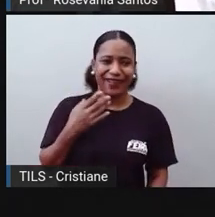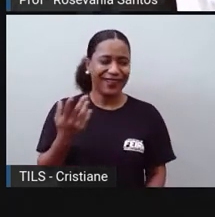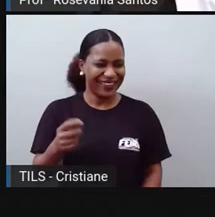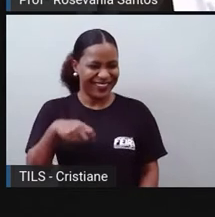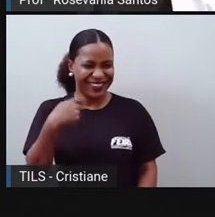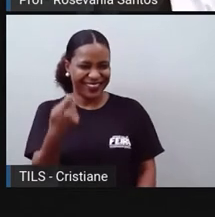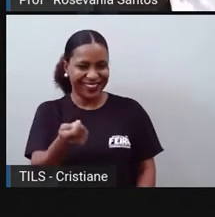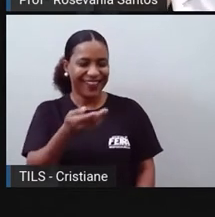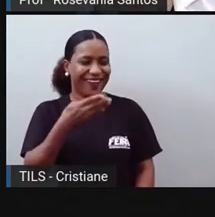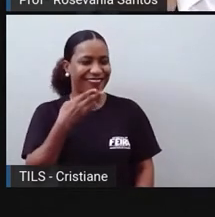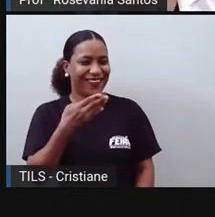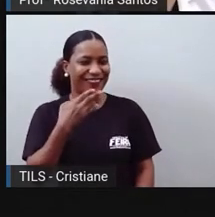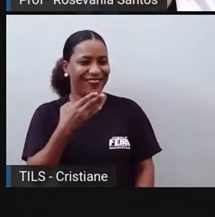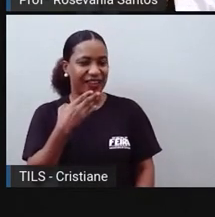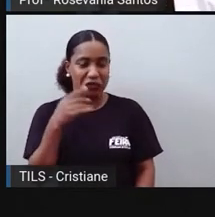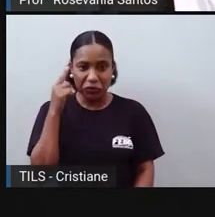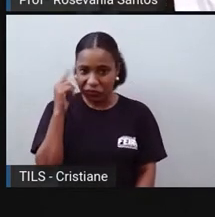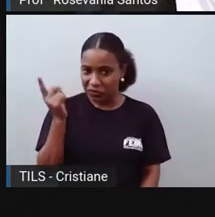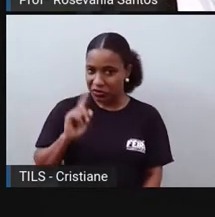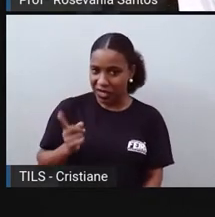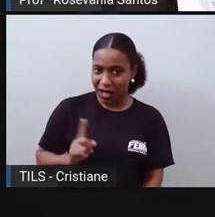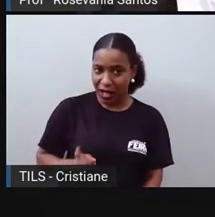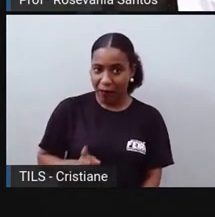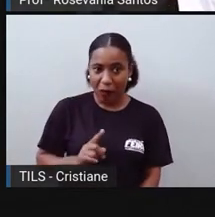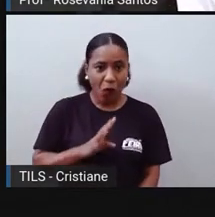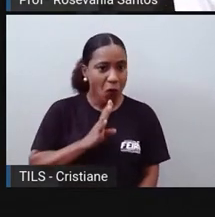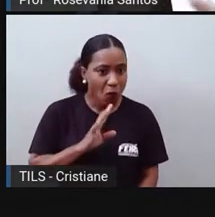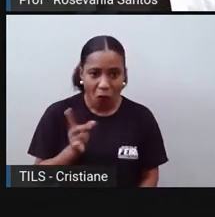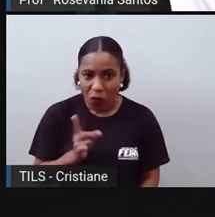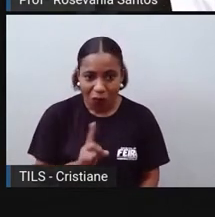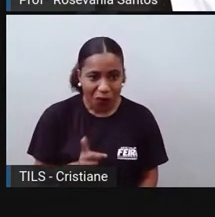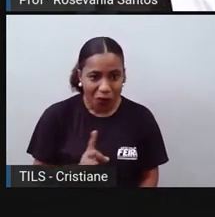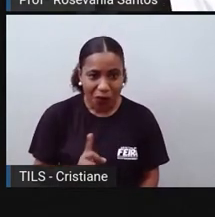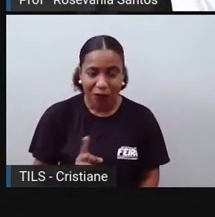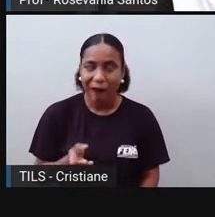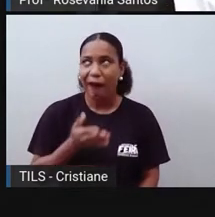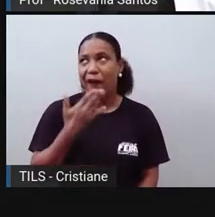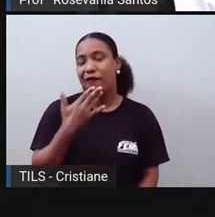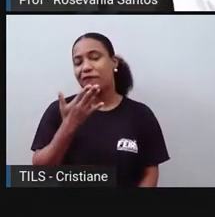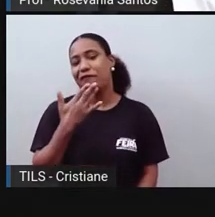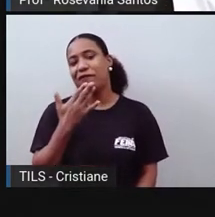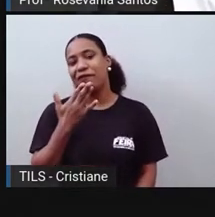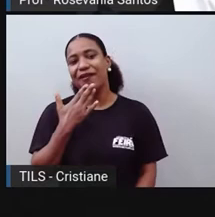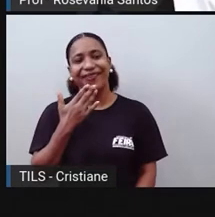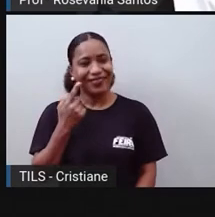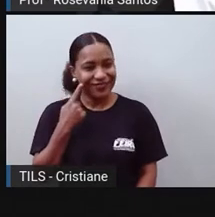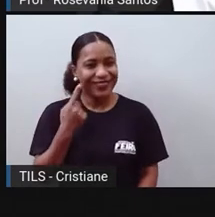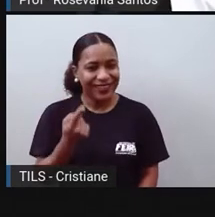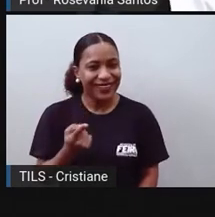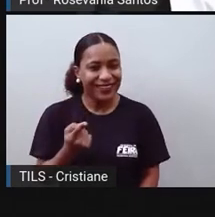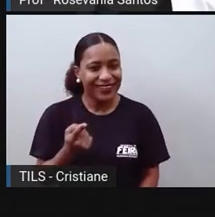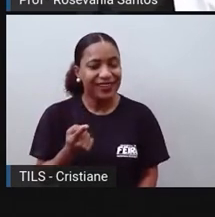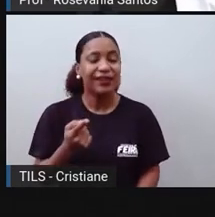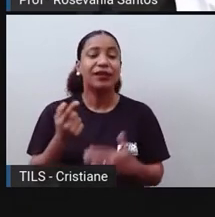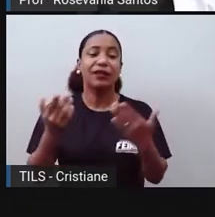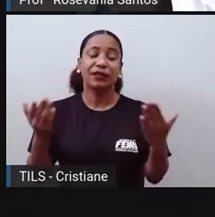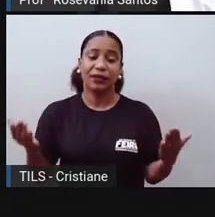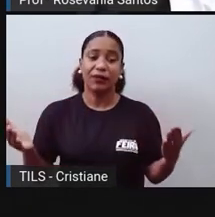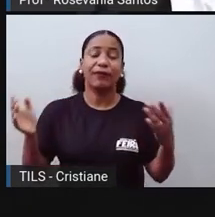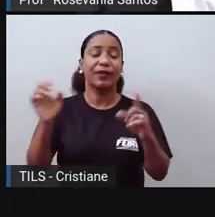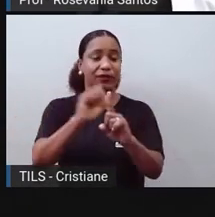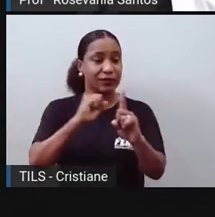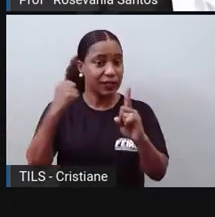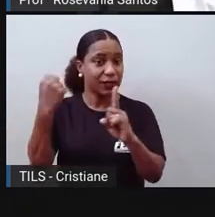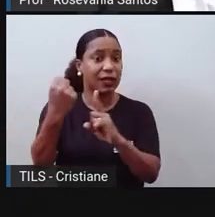aqui, a gente está desatualizado, mas de qualquer forma a sociedade hoje vive, né, em torno desse processo global,